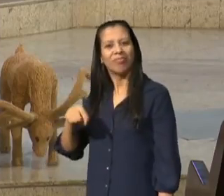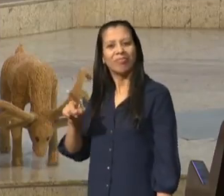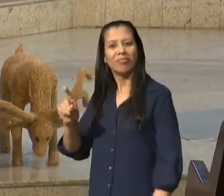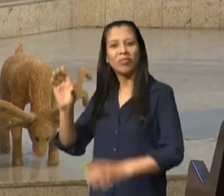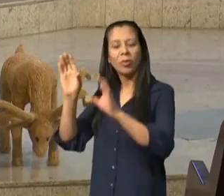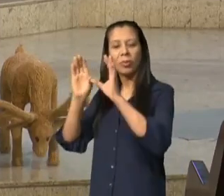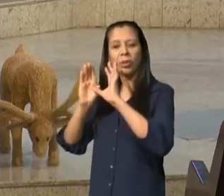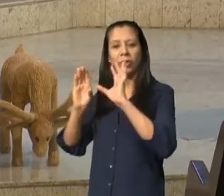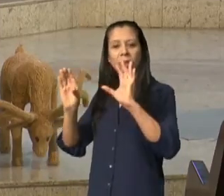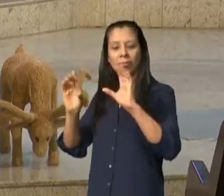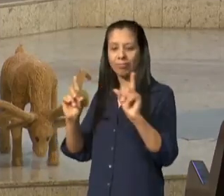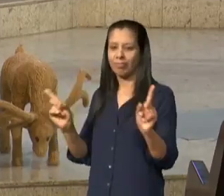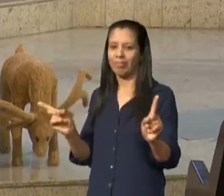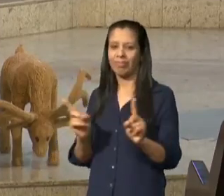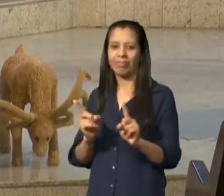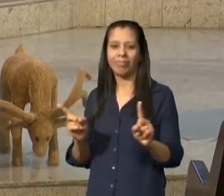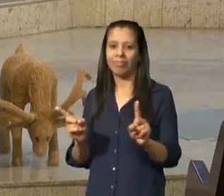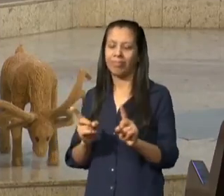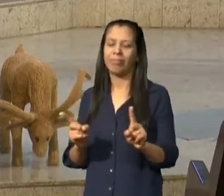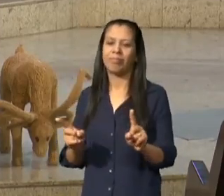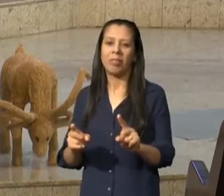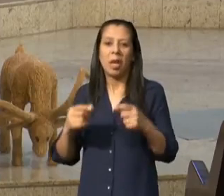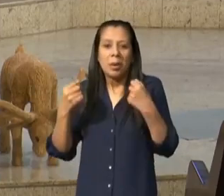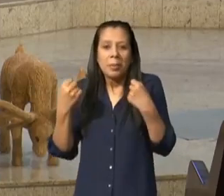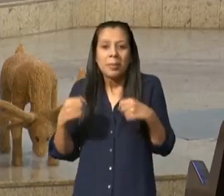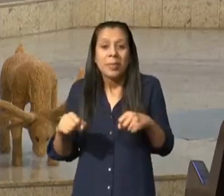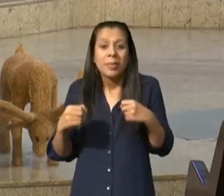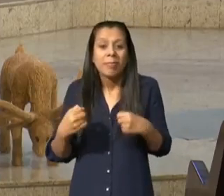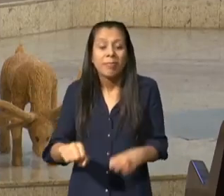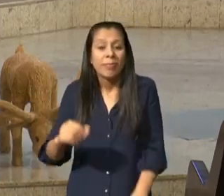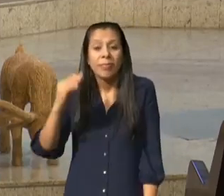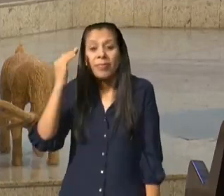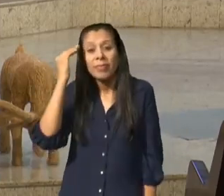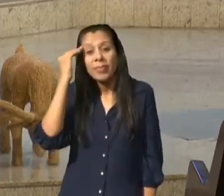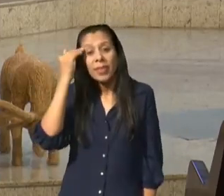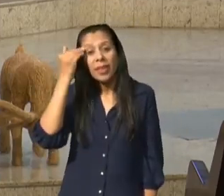eu preciso perceber que